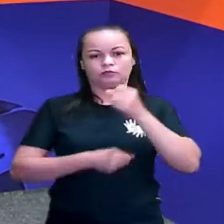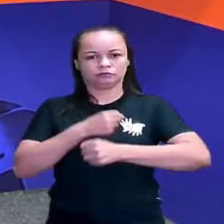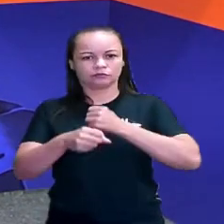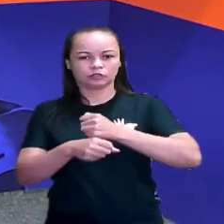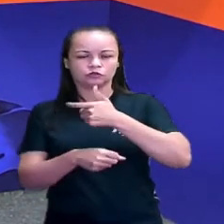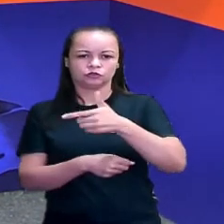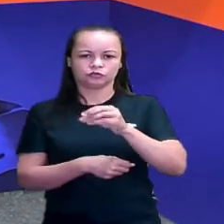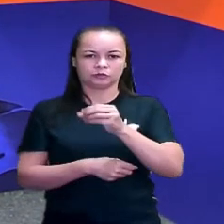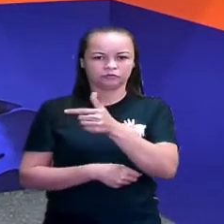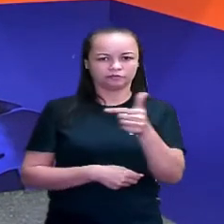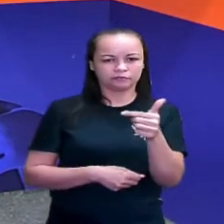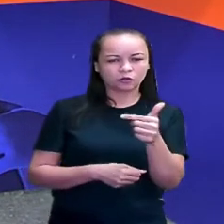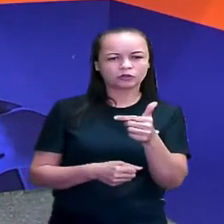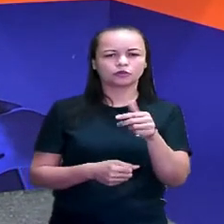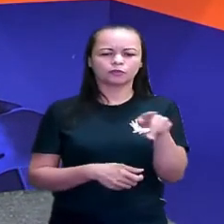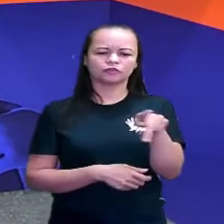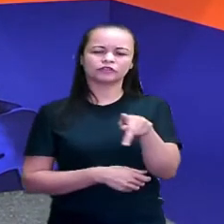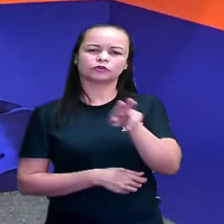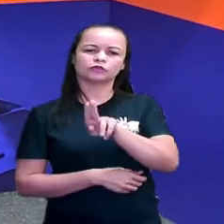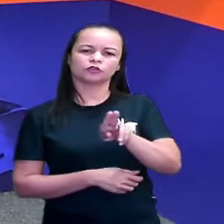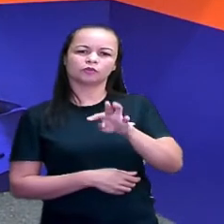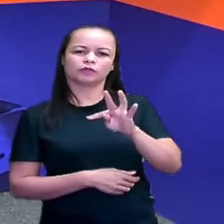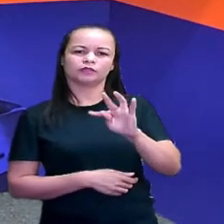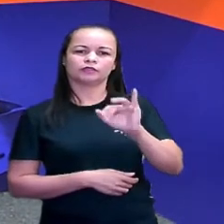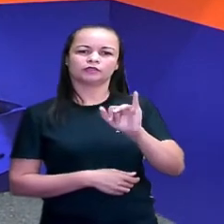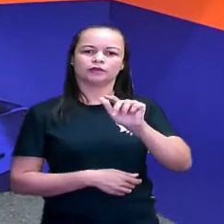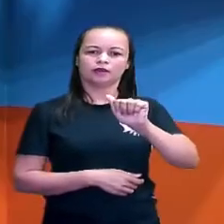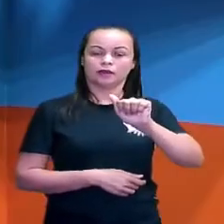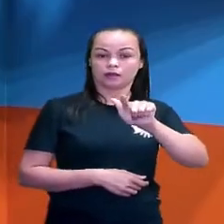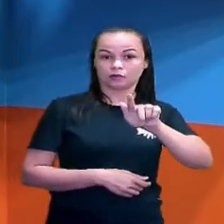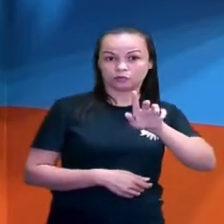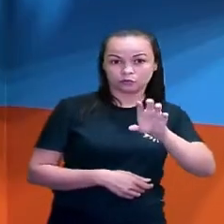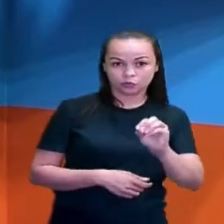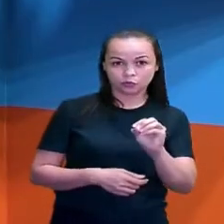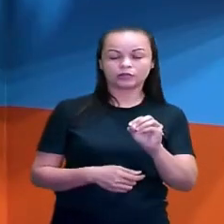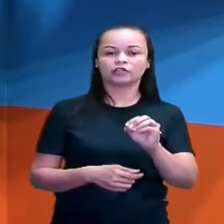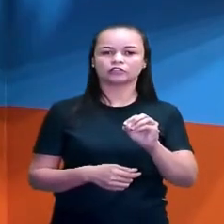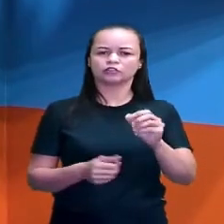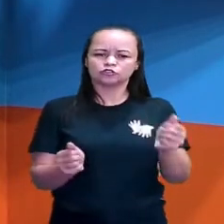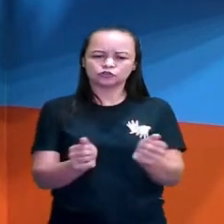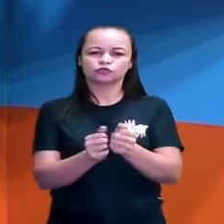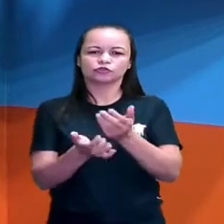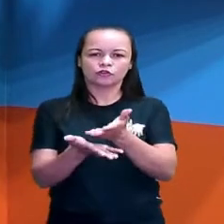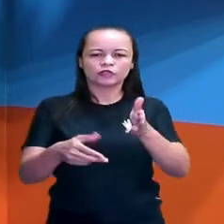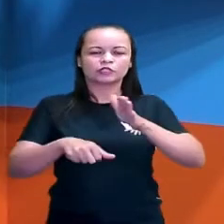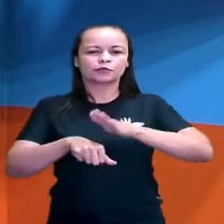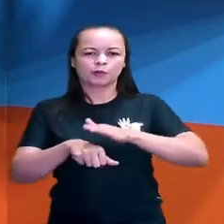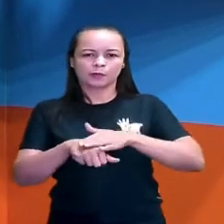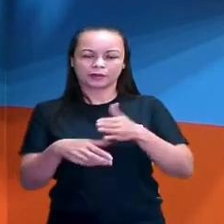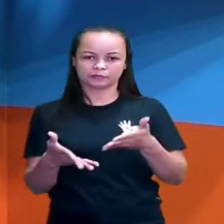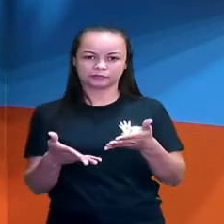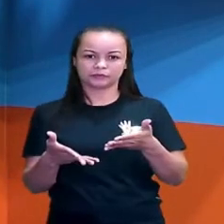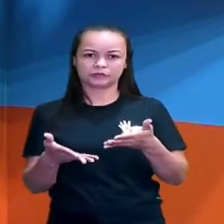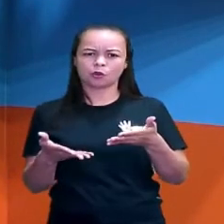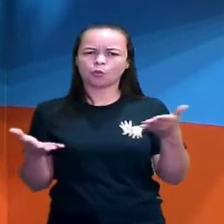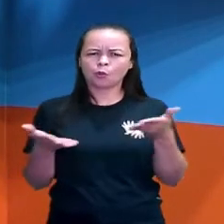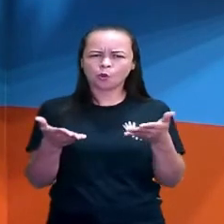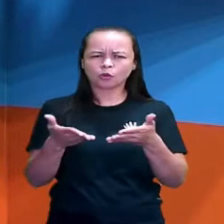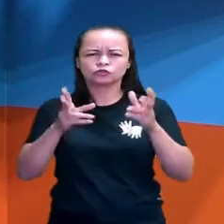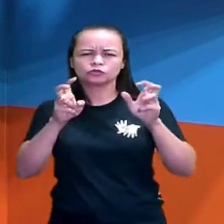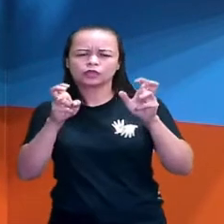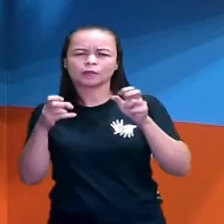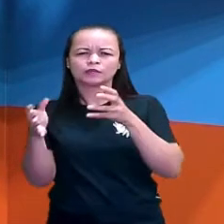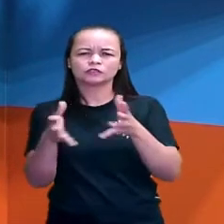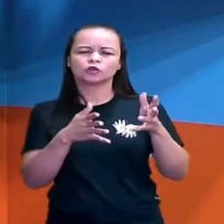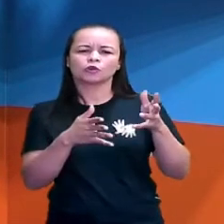o professor Tiago e estarei com vocês neste momento. Hoje, nós iremos estudar sobre o ofício do historiador, o